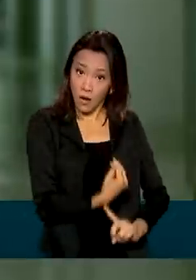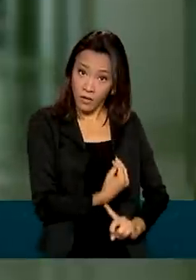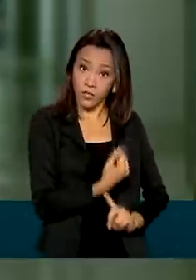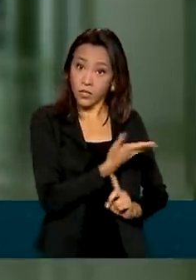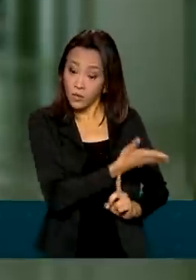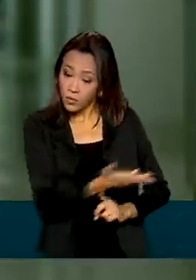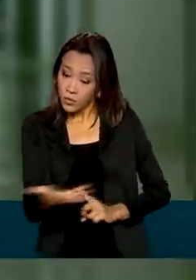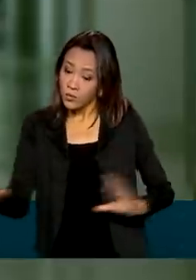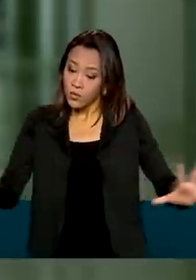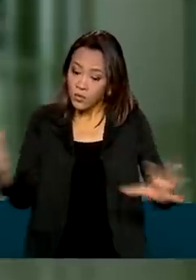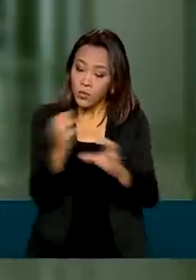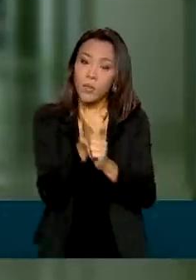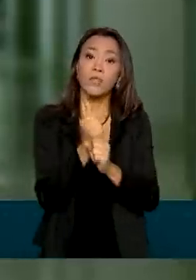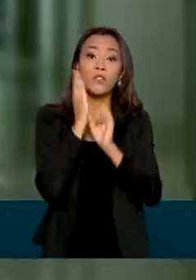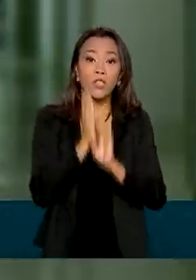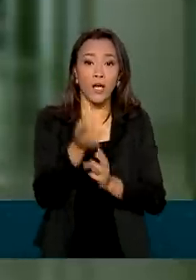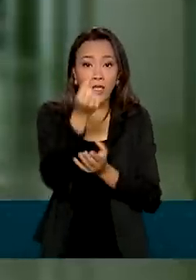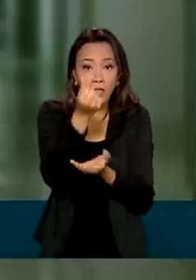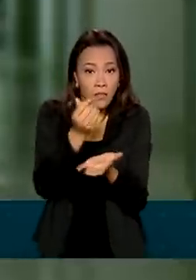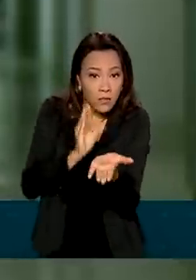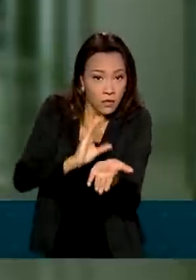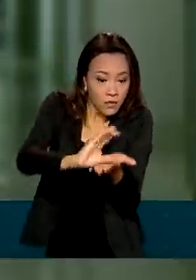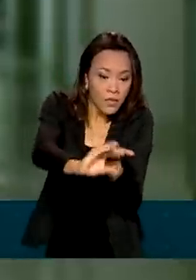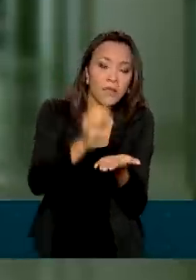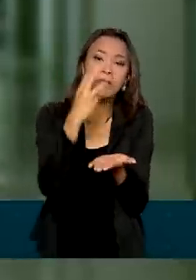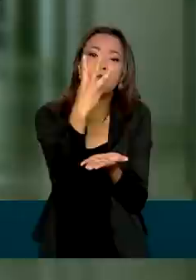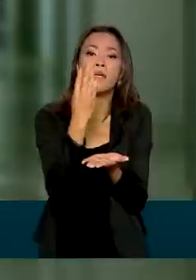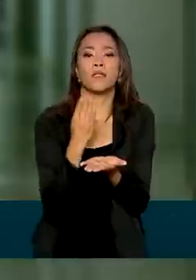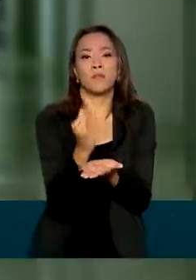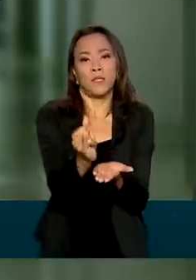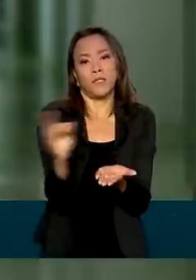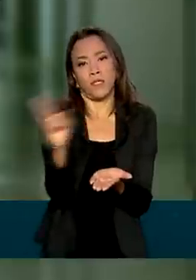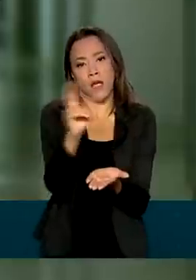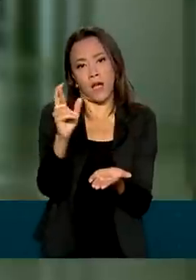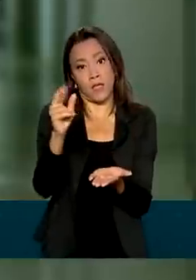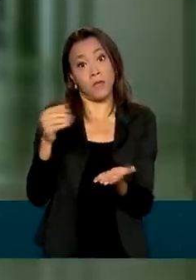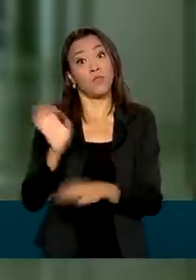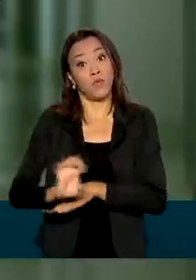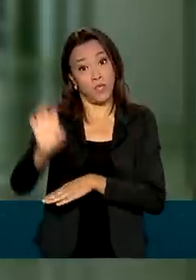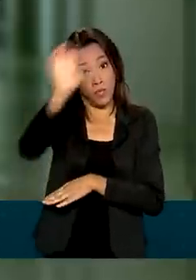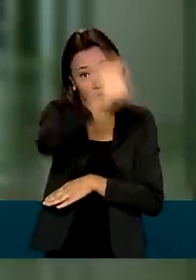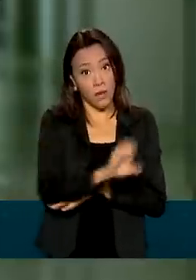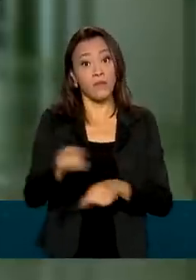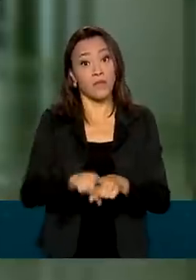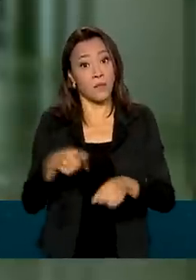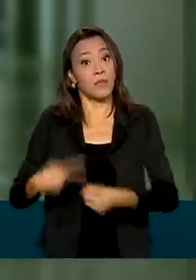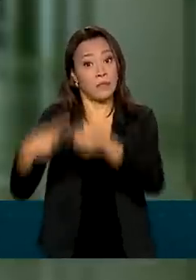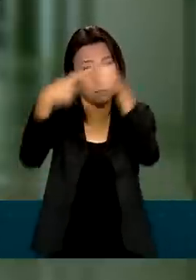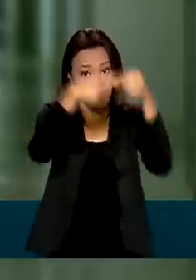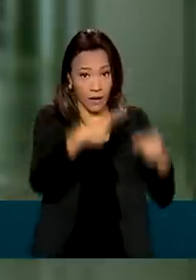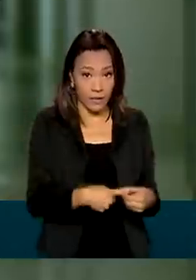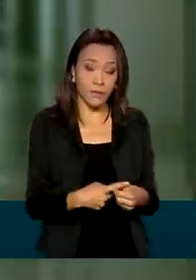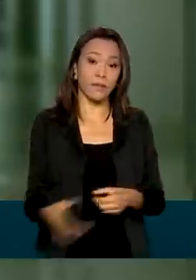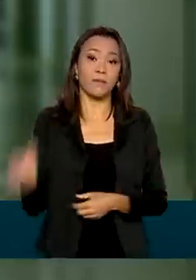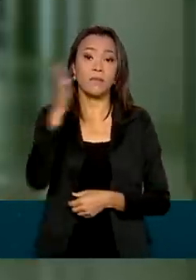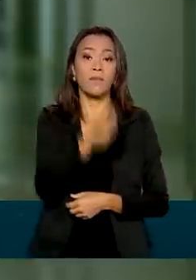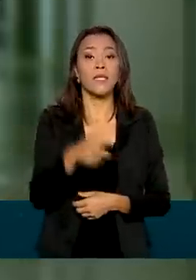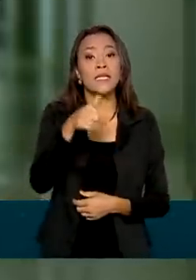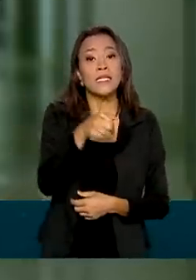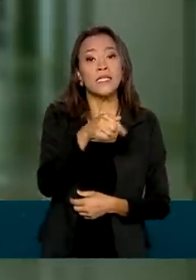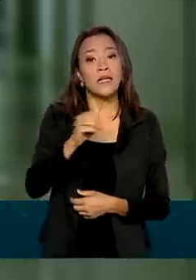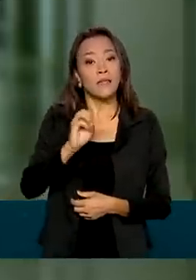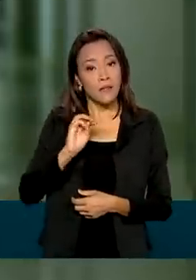Ao todo, já foram transferidos cerca de 3 bilhões de reais para estados e municípios, e cerca de 700